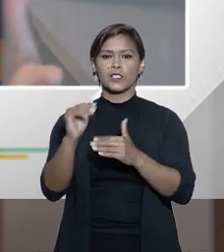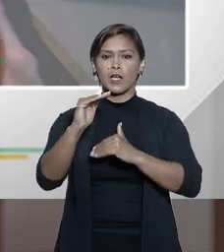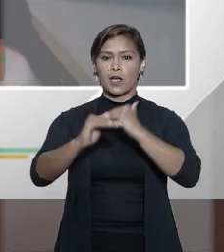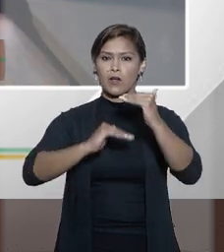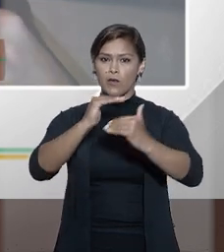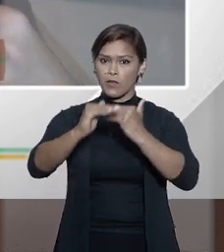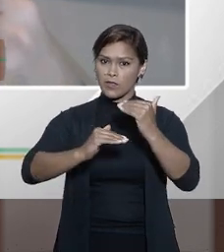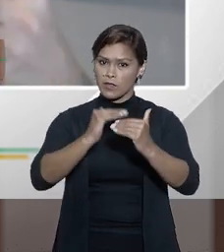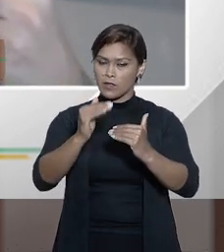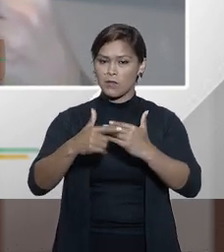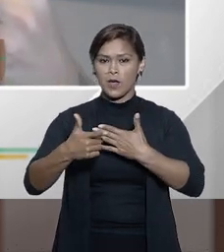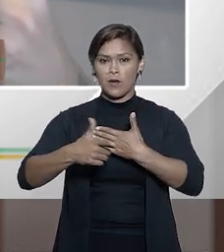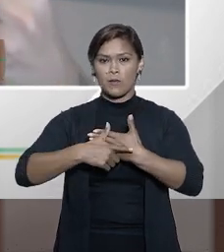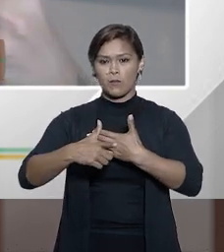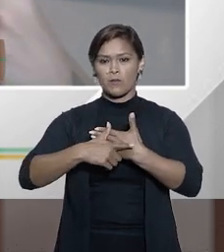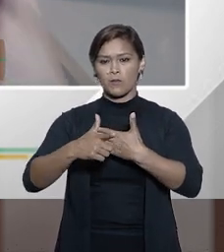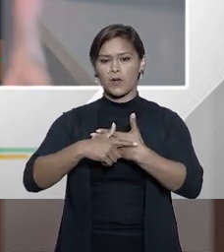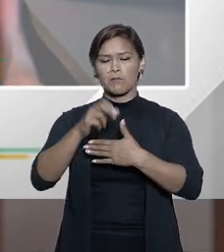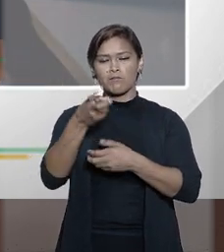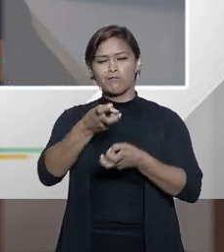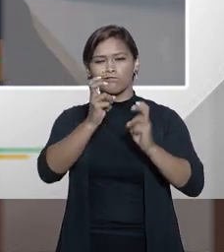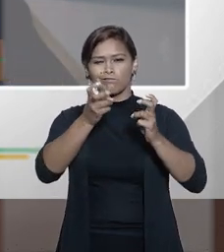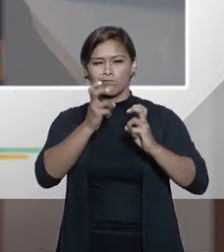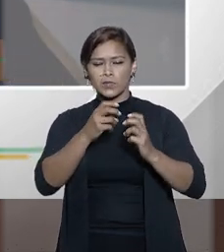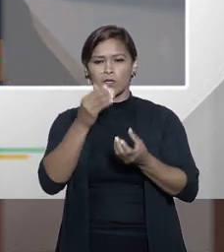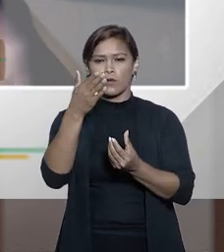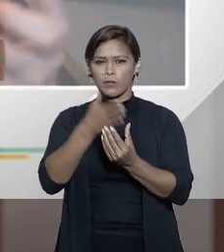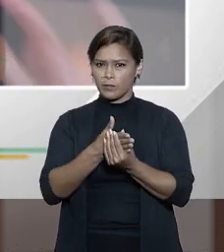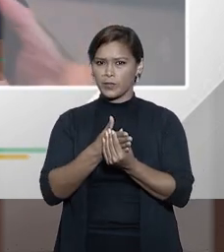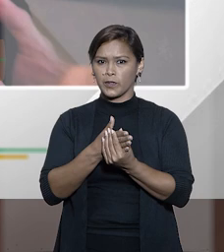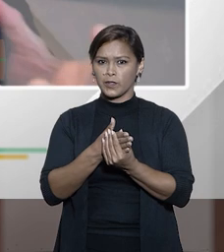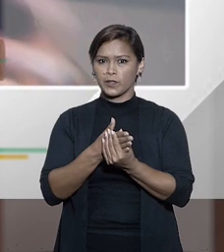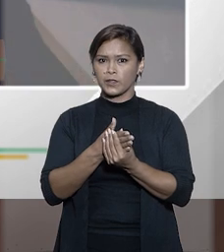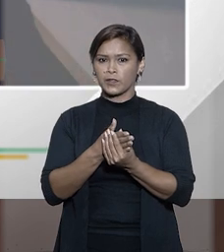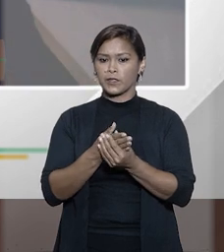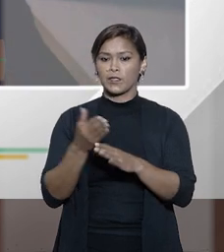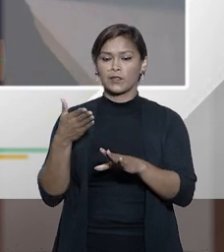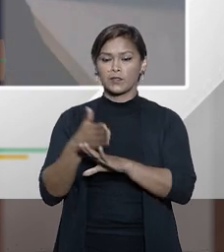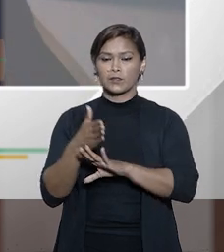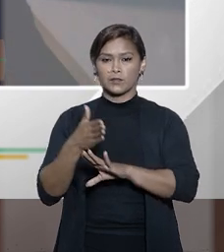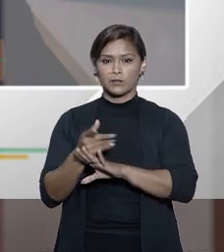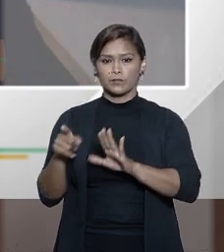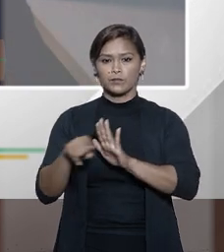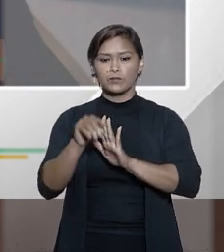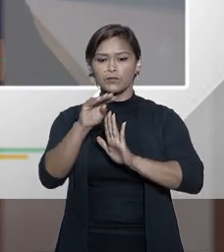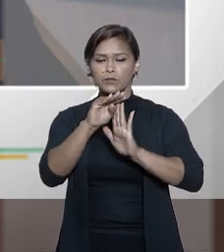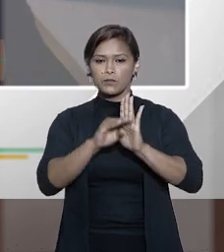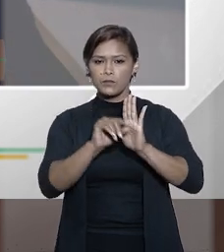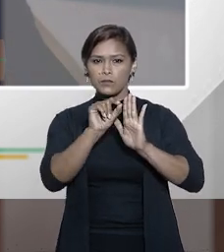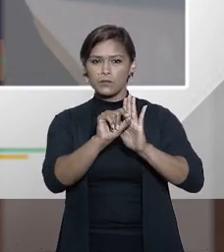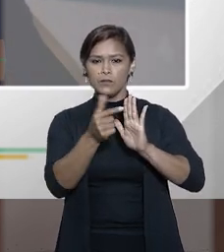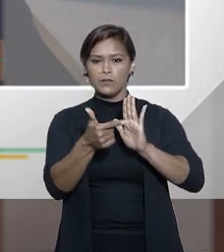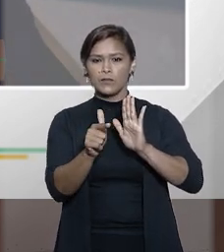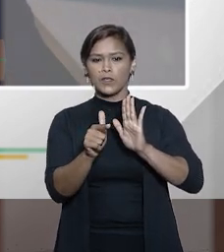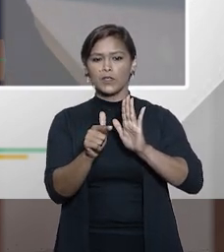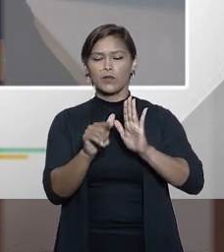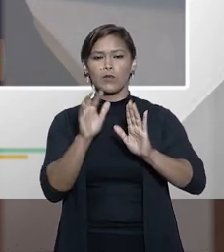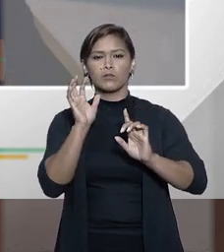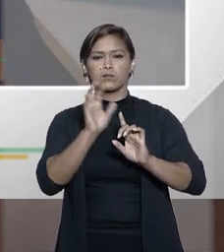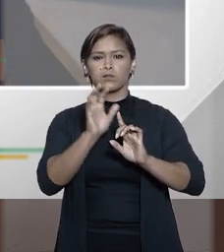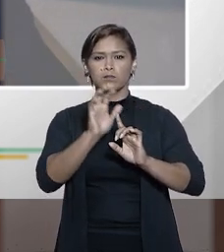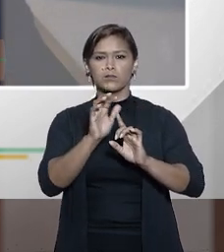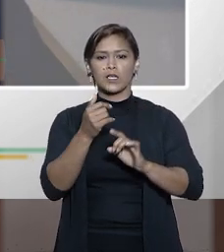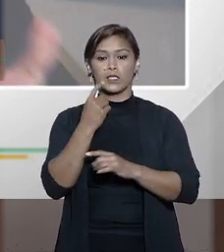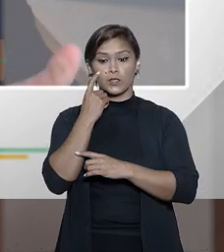desempenhar ou observar o devido processo nas questões, sobretudo, quando há impacto